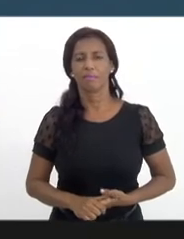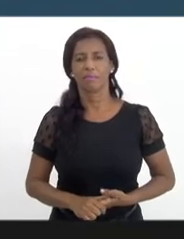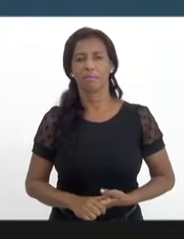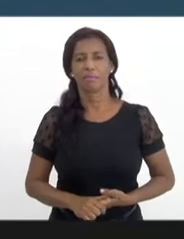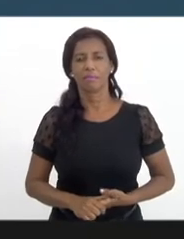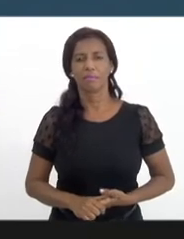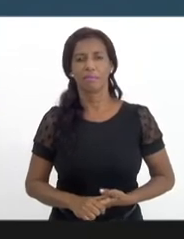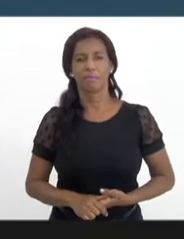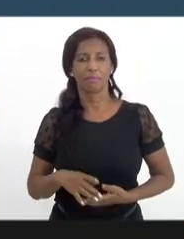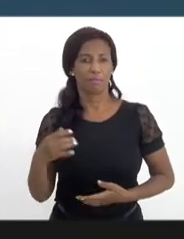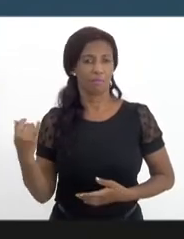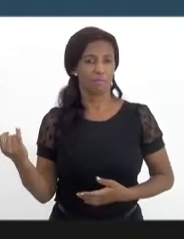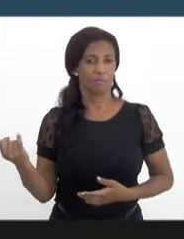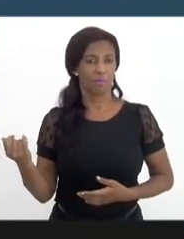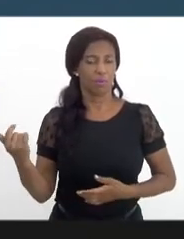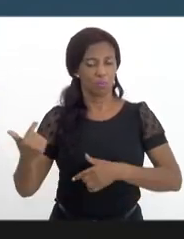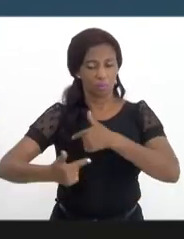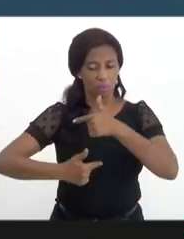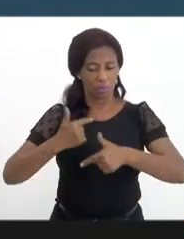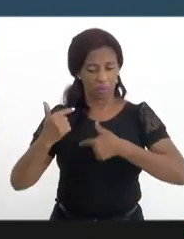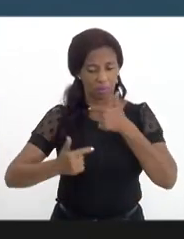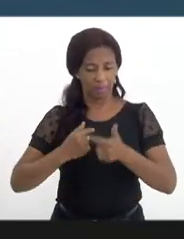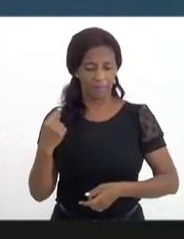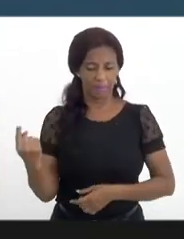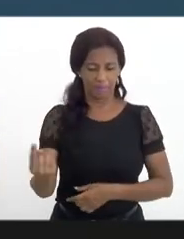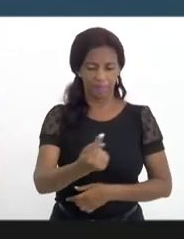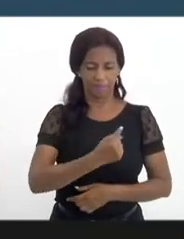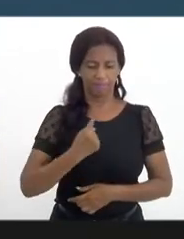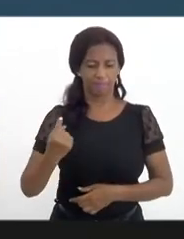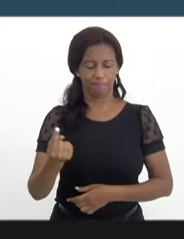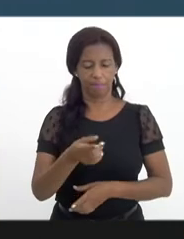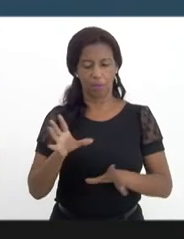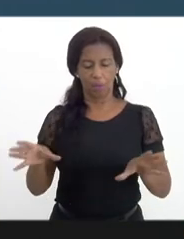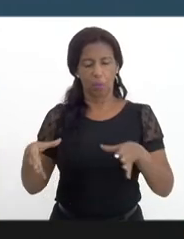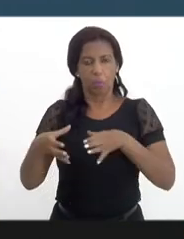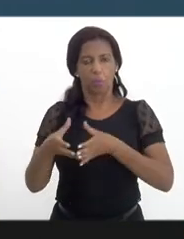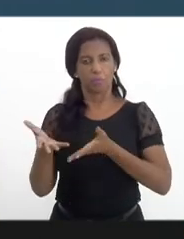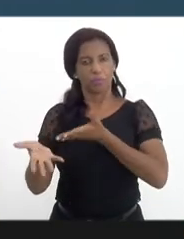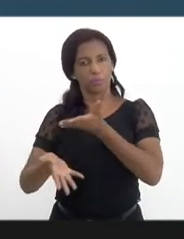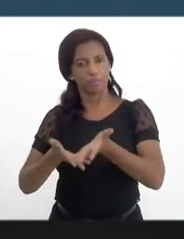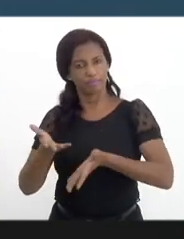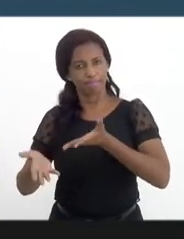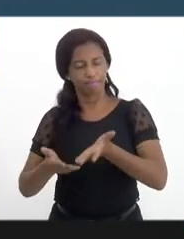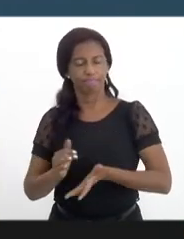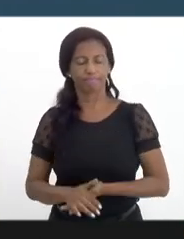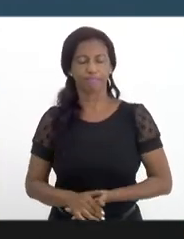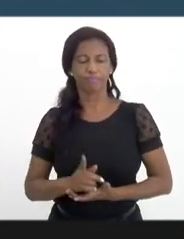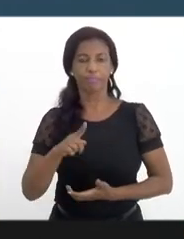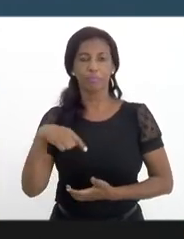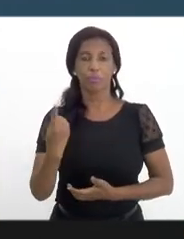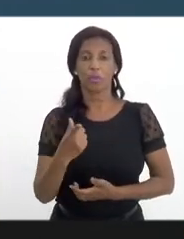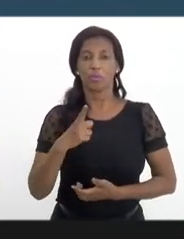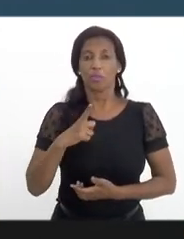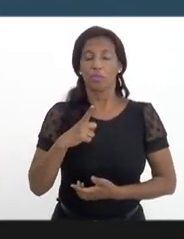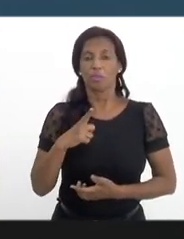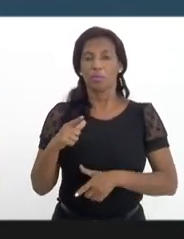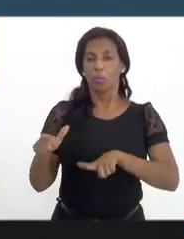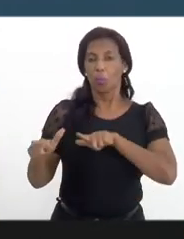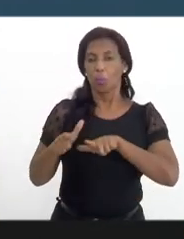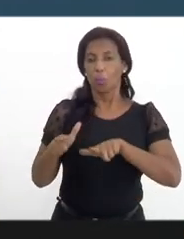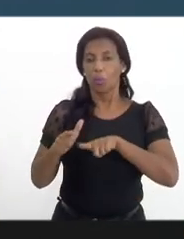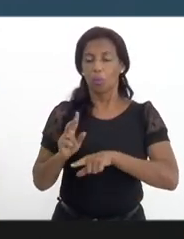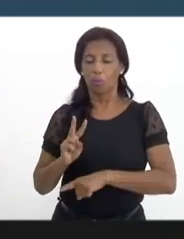nosso, enquanto comunidade terapêutica, nós temos feito um trabalho como amortecedor